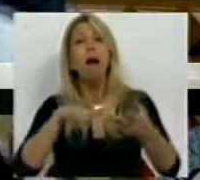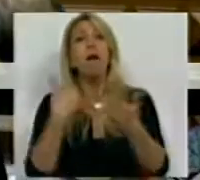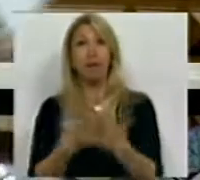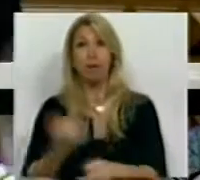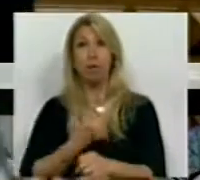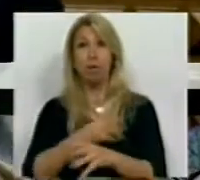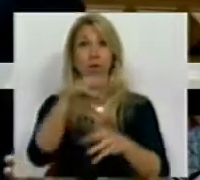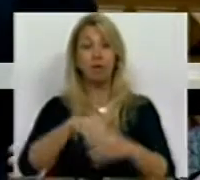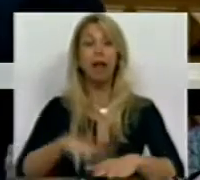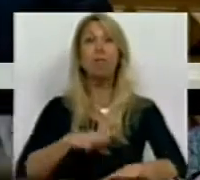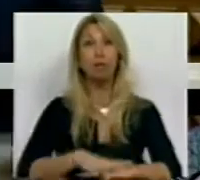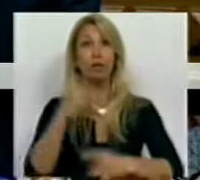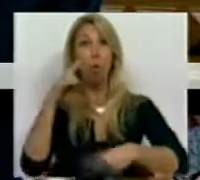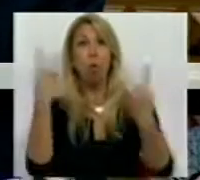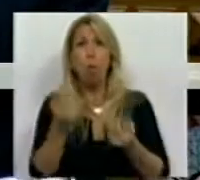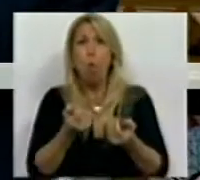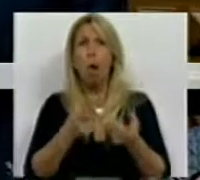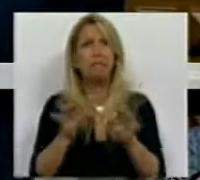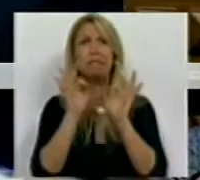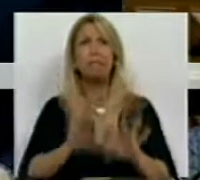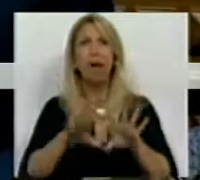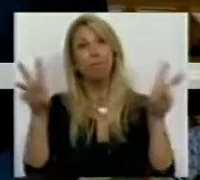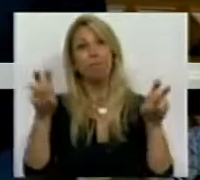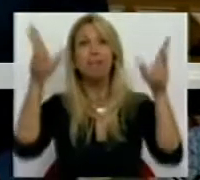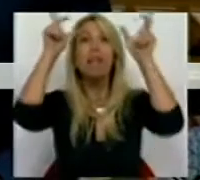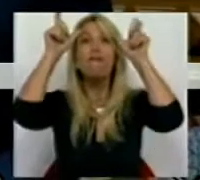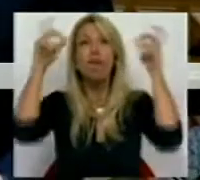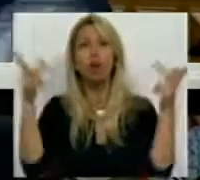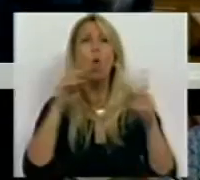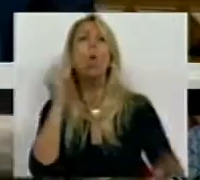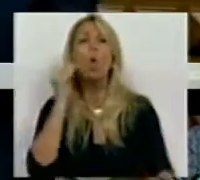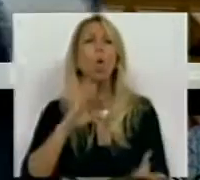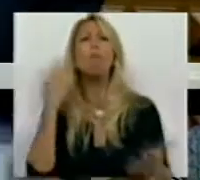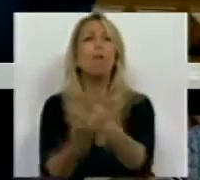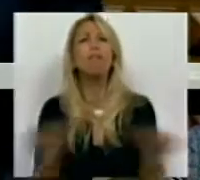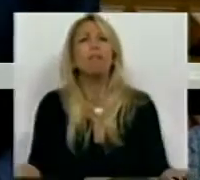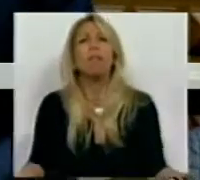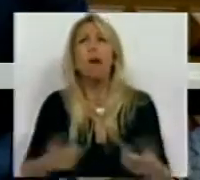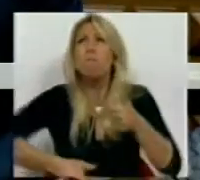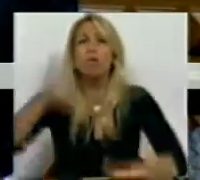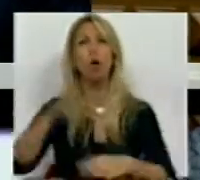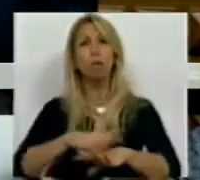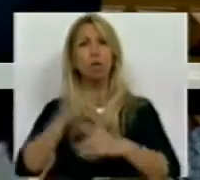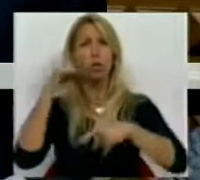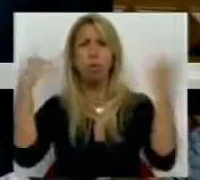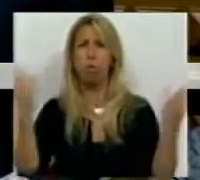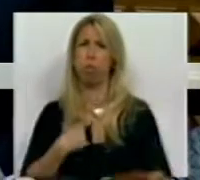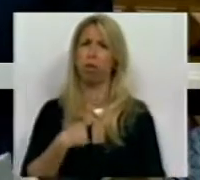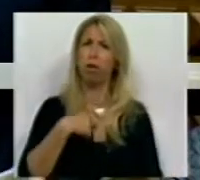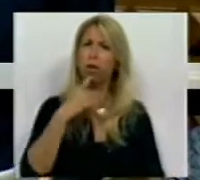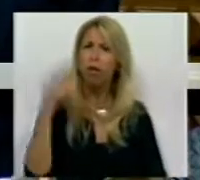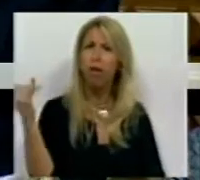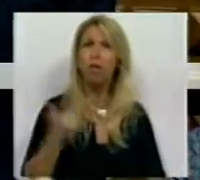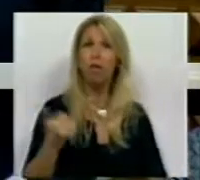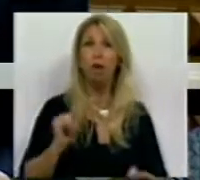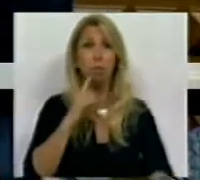um passo em direção ao inferno, como é que isto melhora a administração pública, Sr. Secretário de Estado? É uma profunda hipocrisia, não melhora absolutamente nada, como é